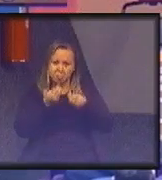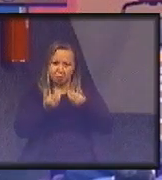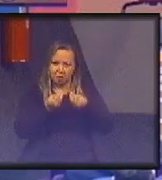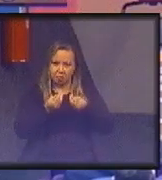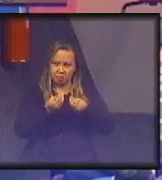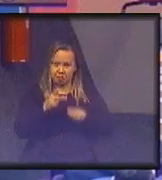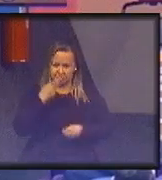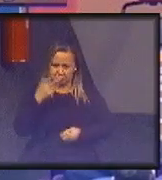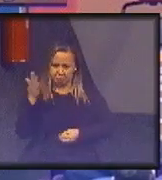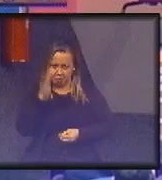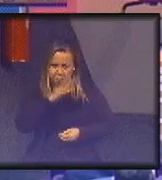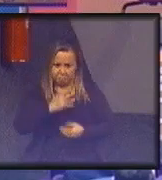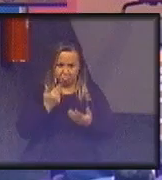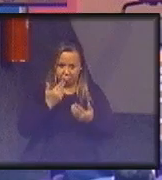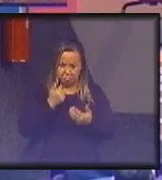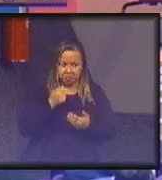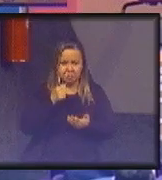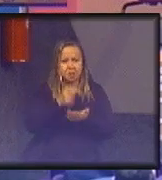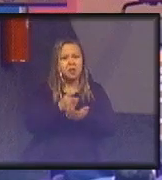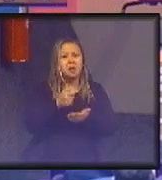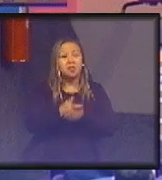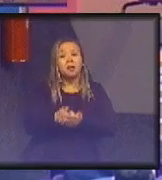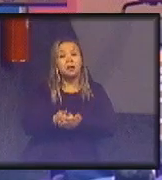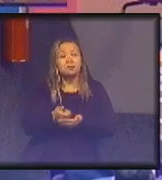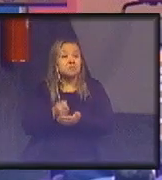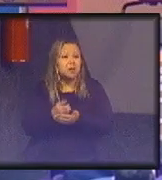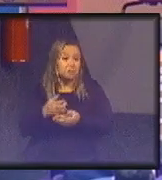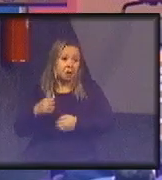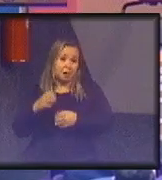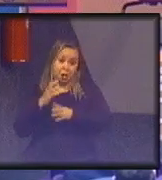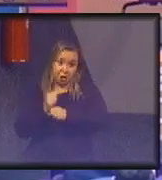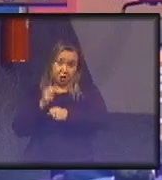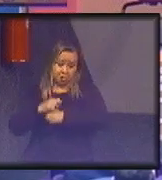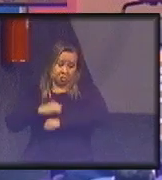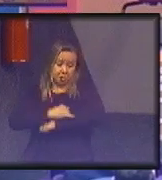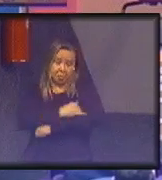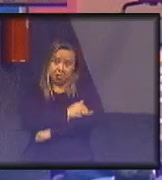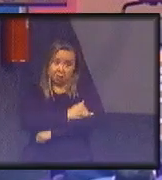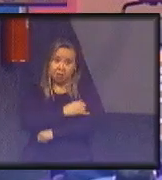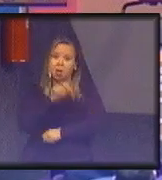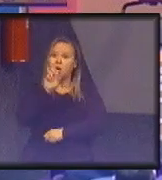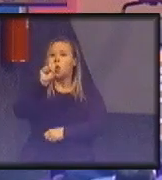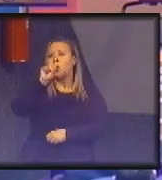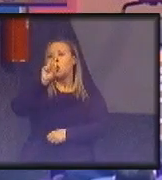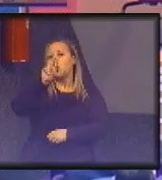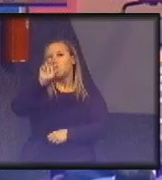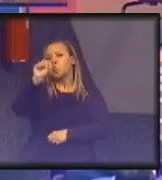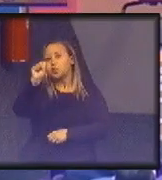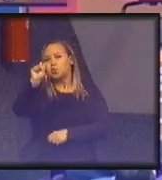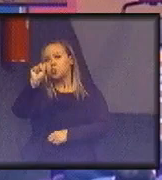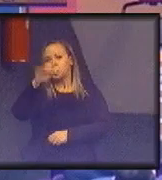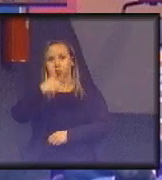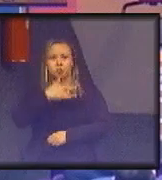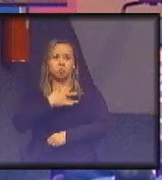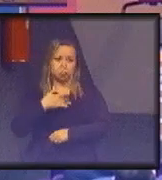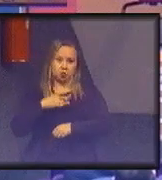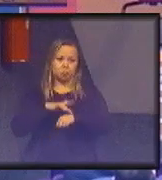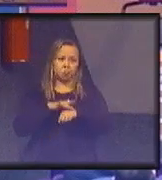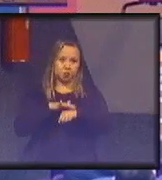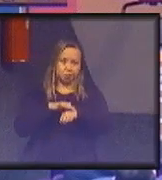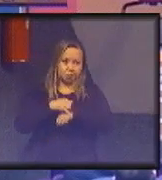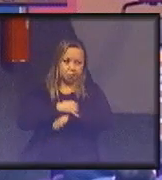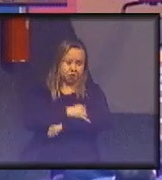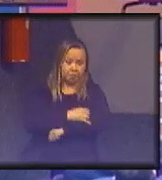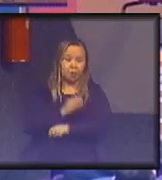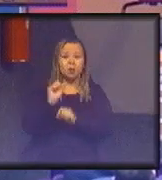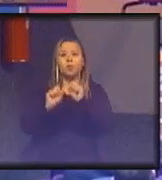nisso? Quem vai pagar a conta de obesidade no país é o Sistema Único de Saúde. Quem vocês acham que vai pagar a conta de obesidade? Então, o que tem